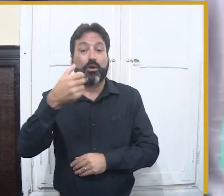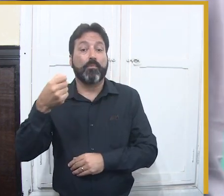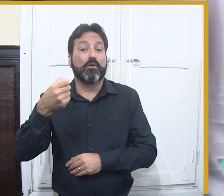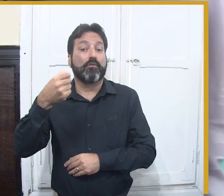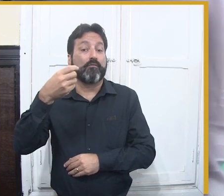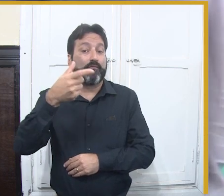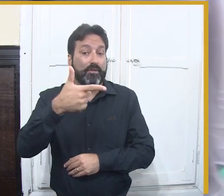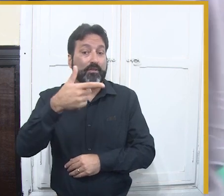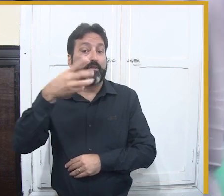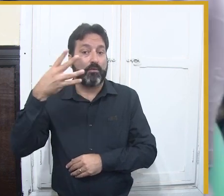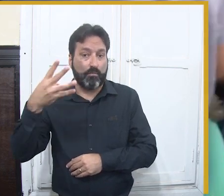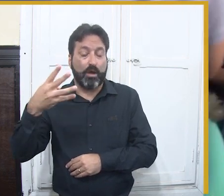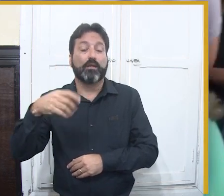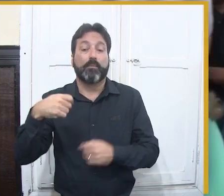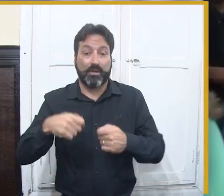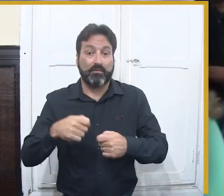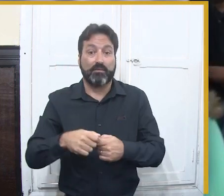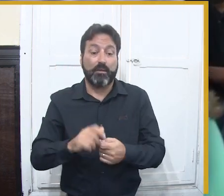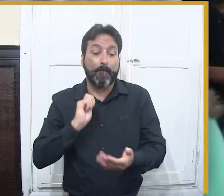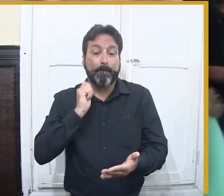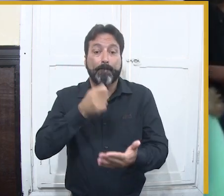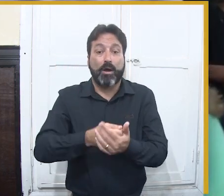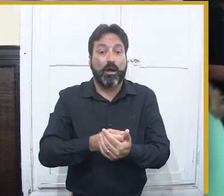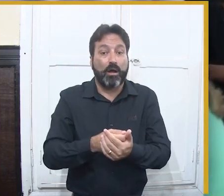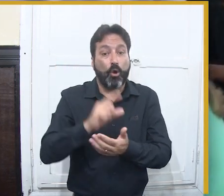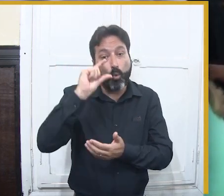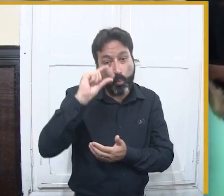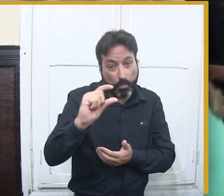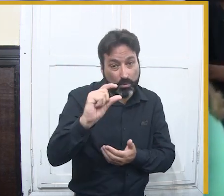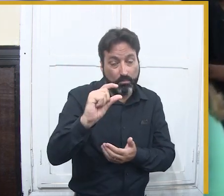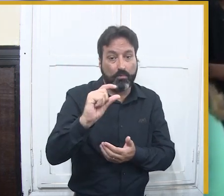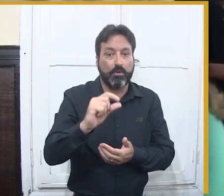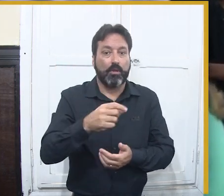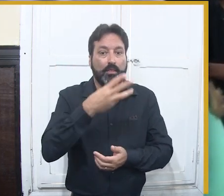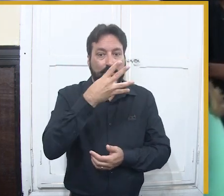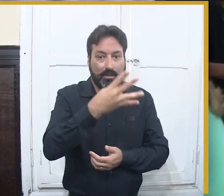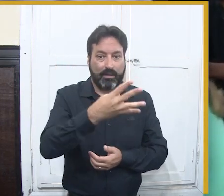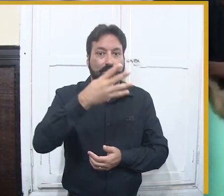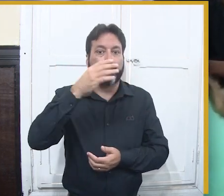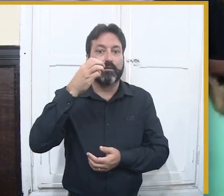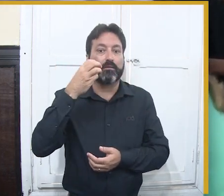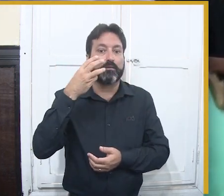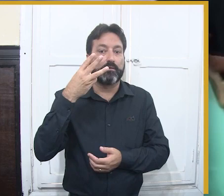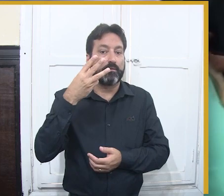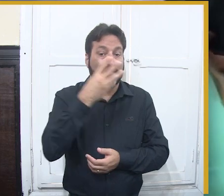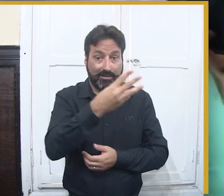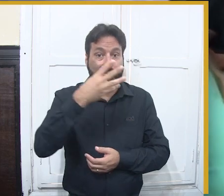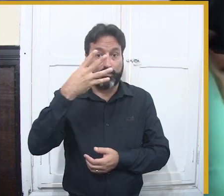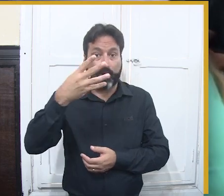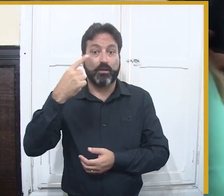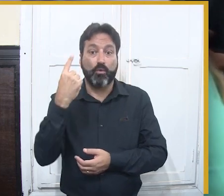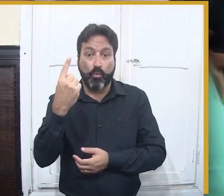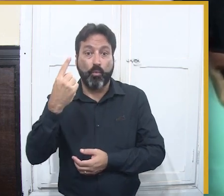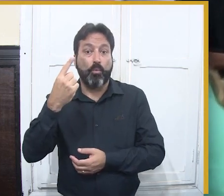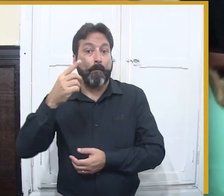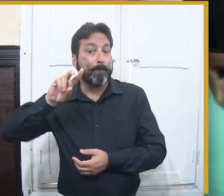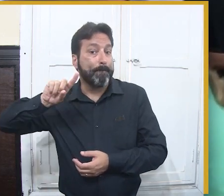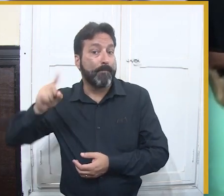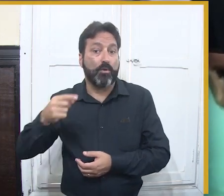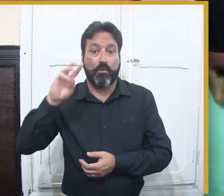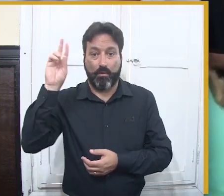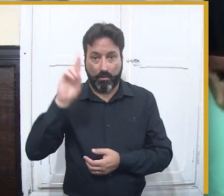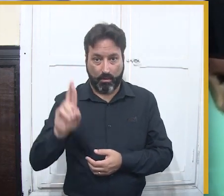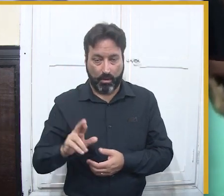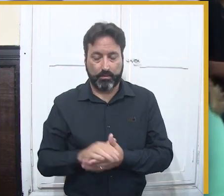anos, o contrato desse ano será vigente para 2023 e 2024 e terão